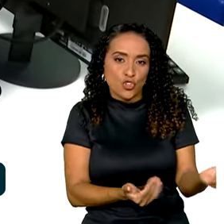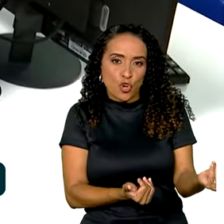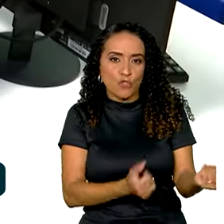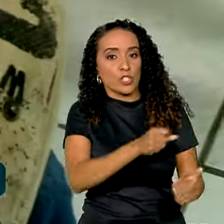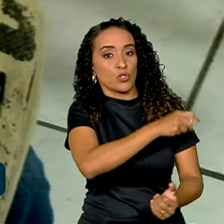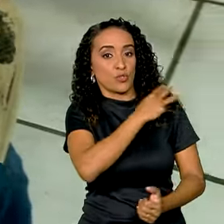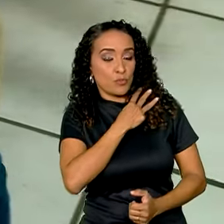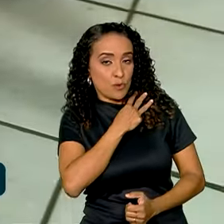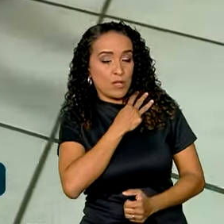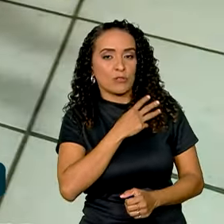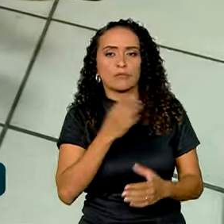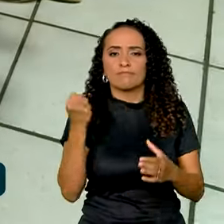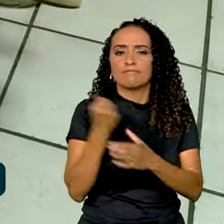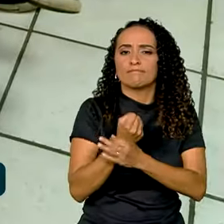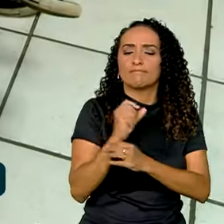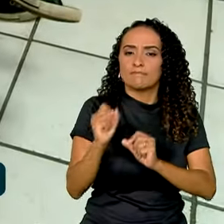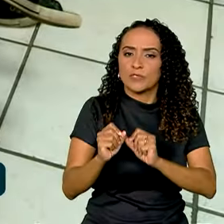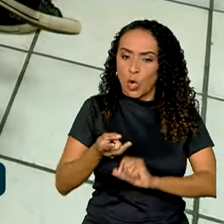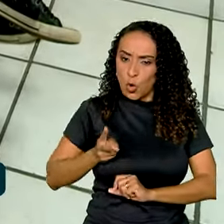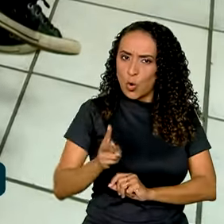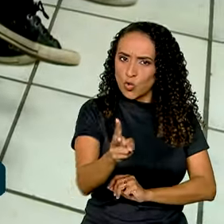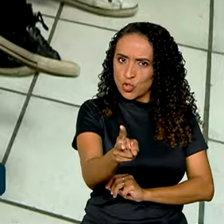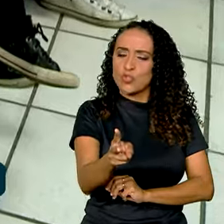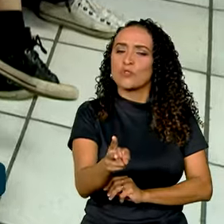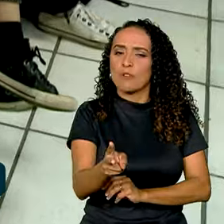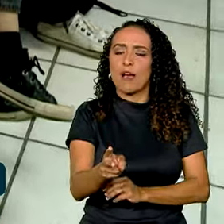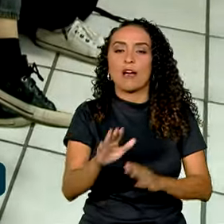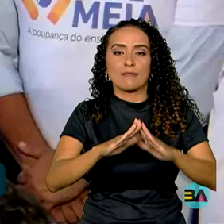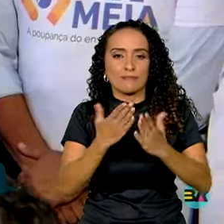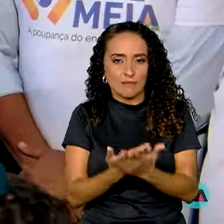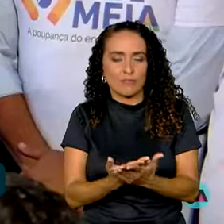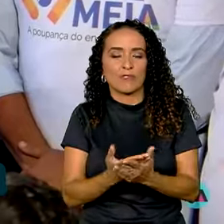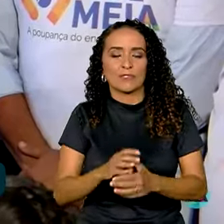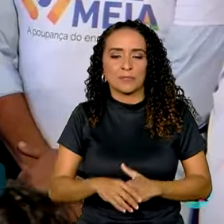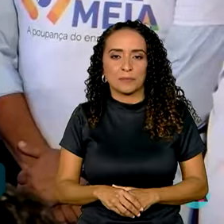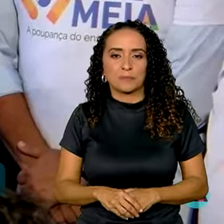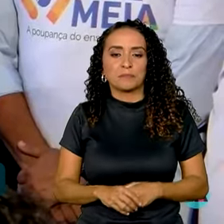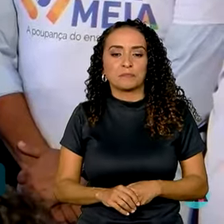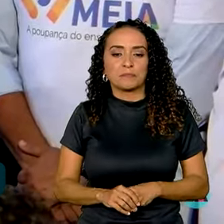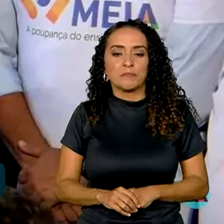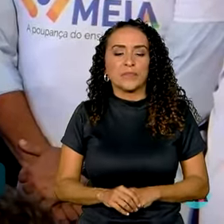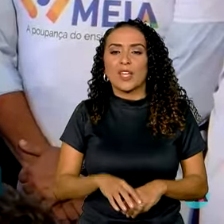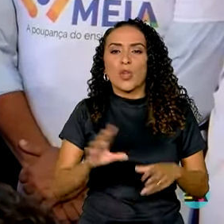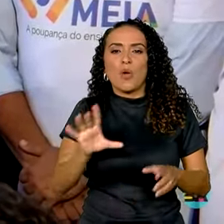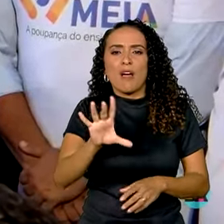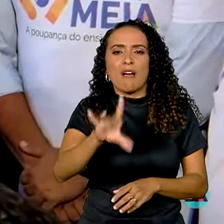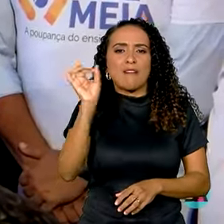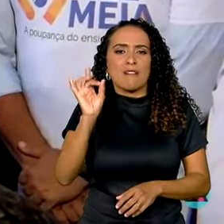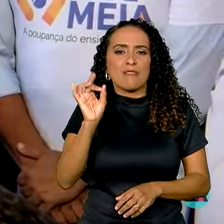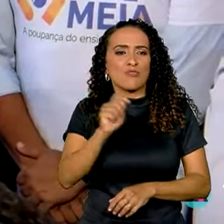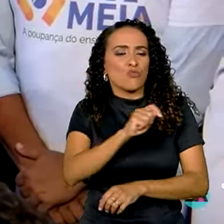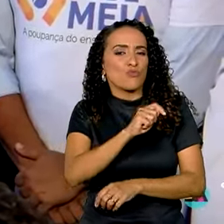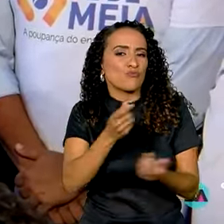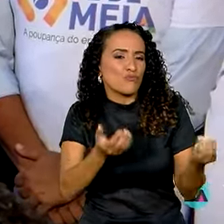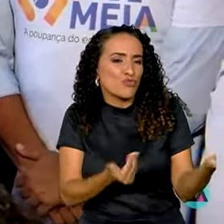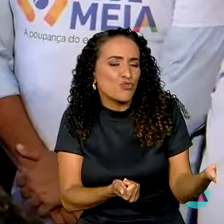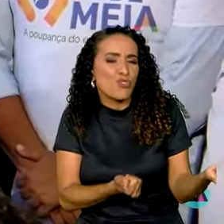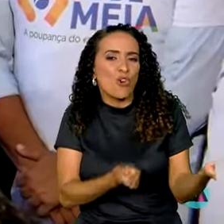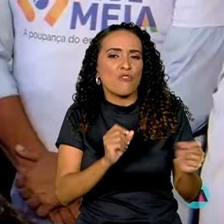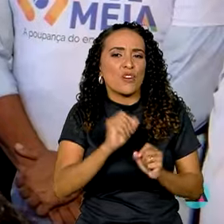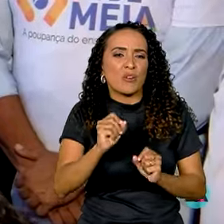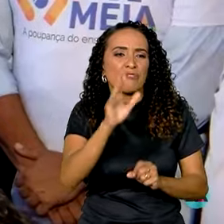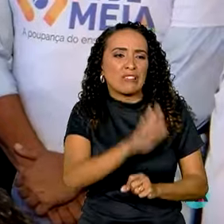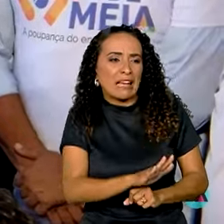ensino médio e garantir a permanência deles na escola. Muitas vezes não é a opção que o jovem faz de ficar